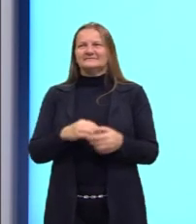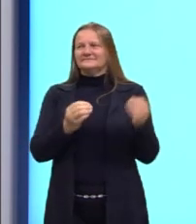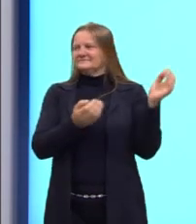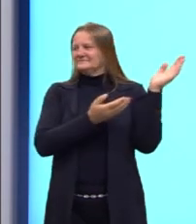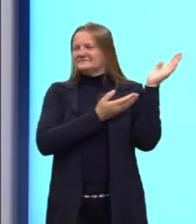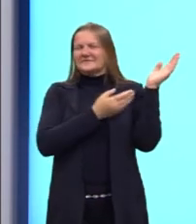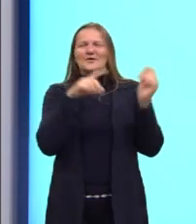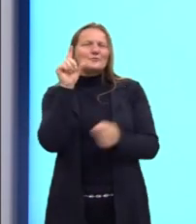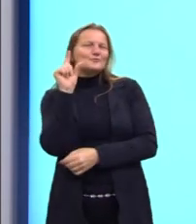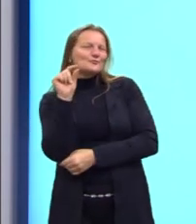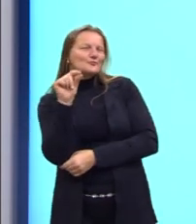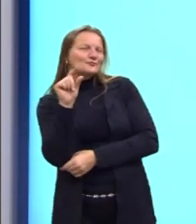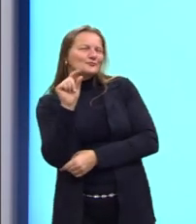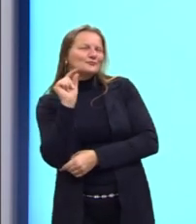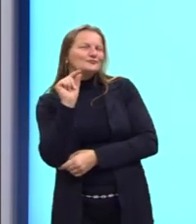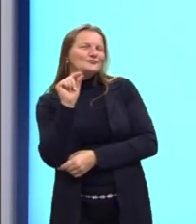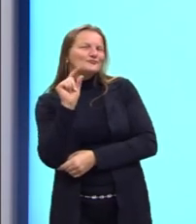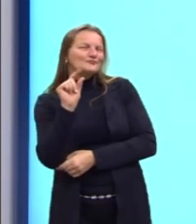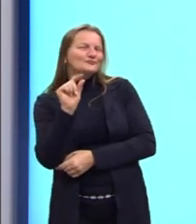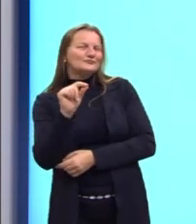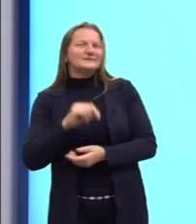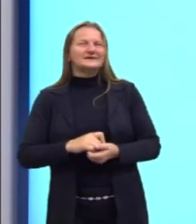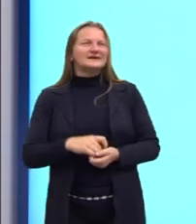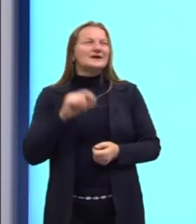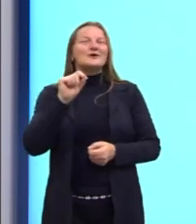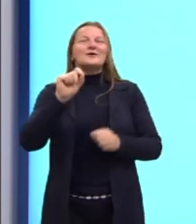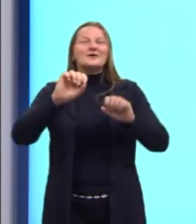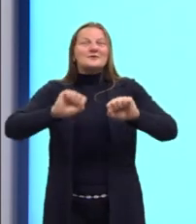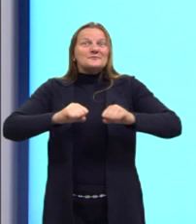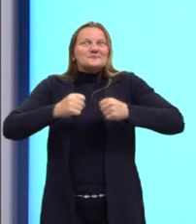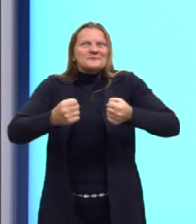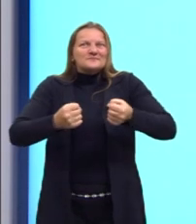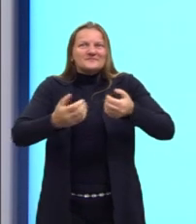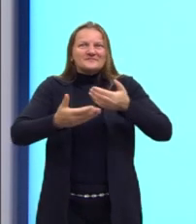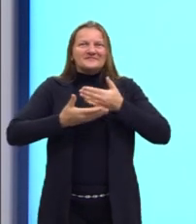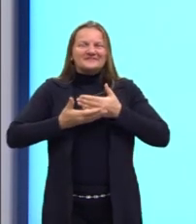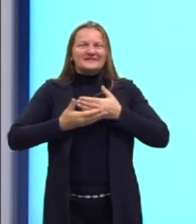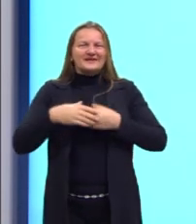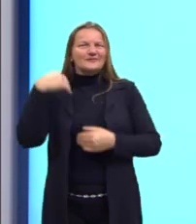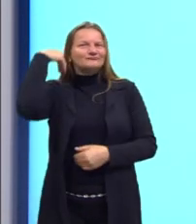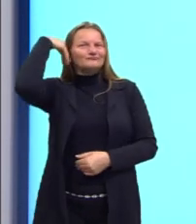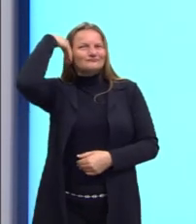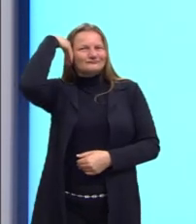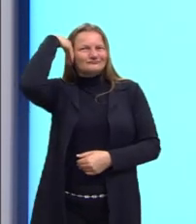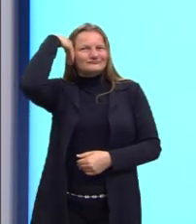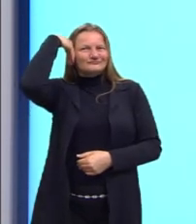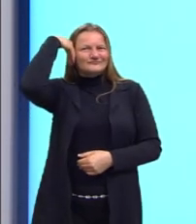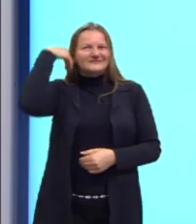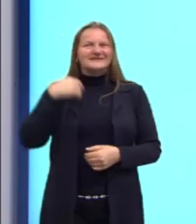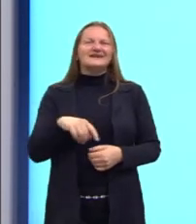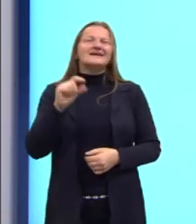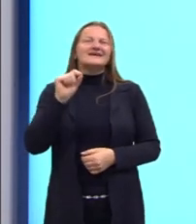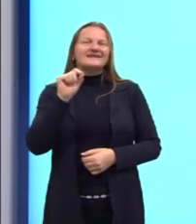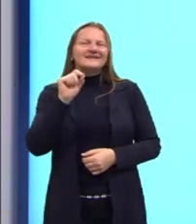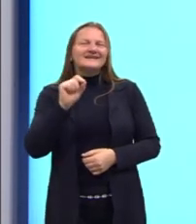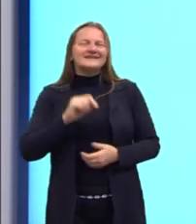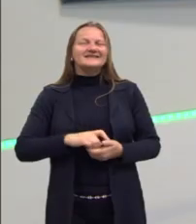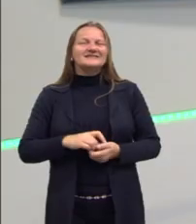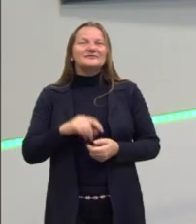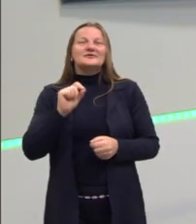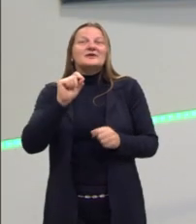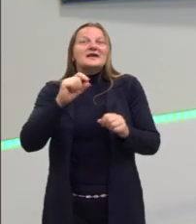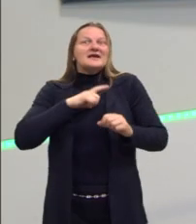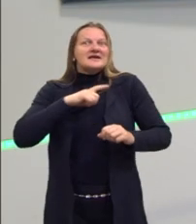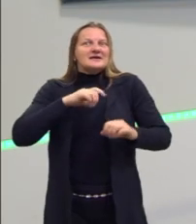ó, e agora quem poderá me defender? Quem pedia ajuda do Chapolin Colorado é que dizia isso, né? E agora quem poderá me